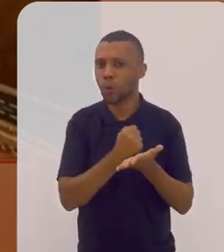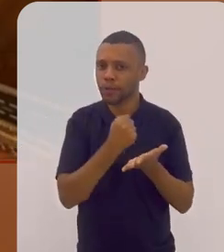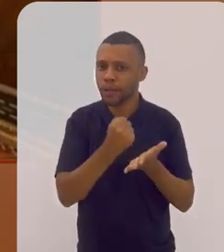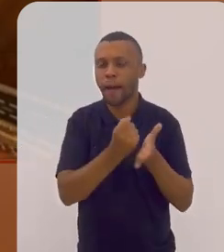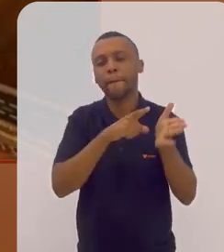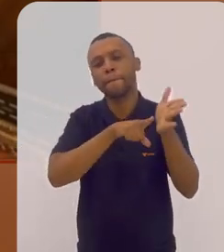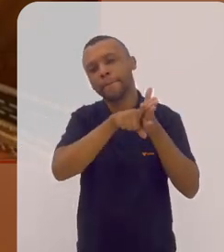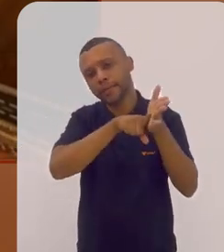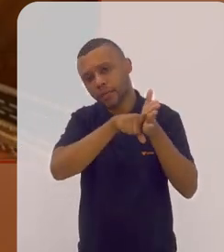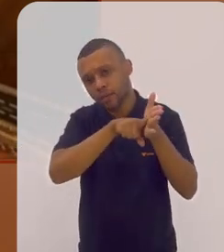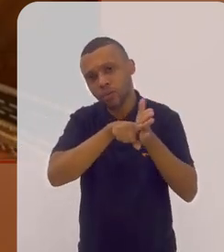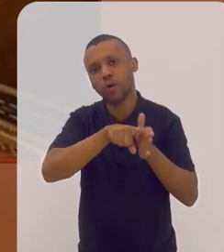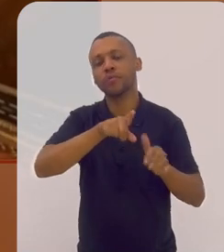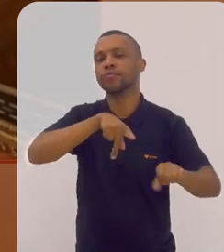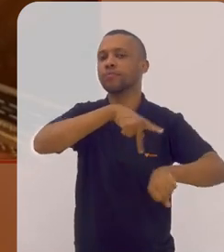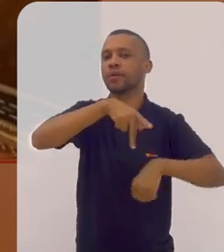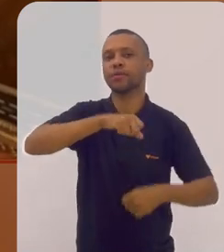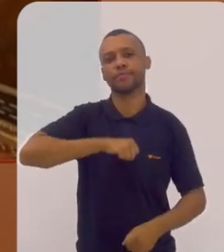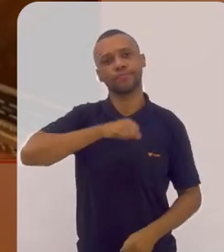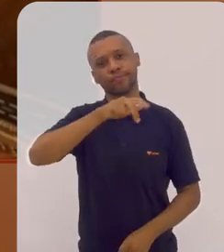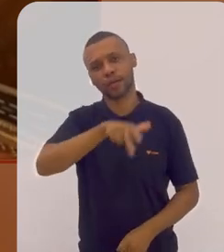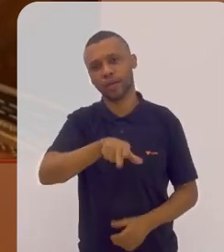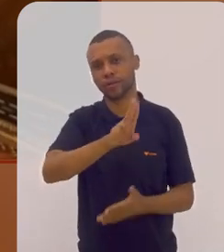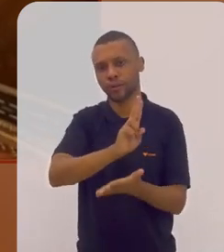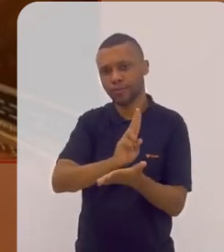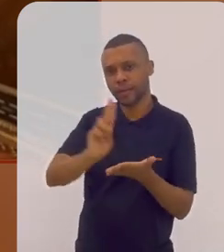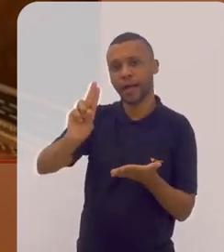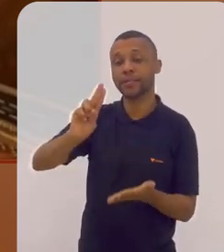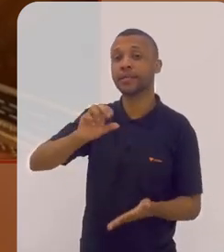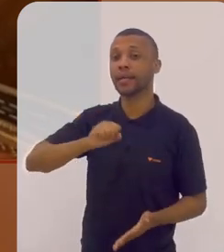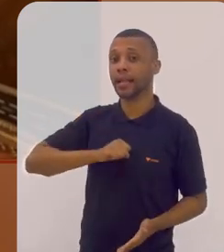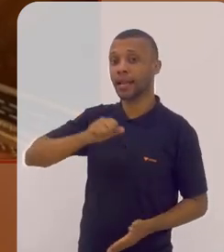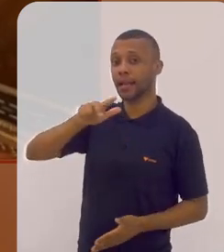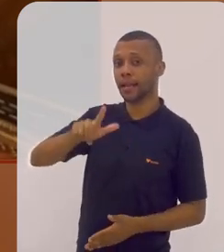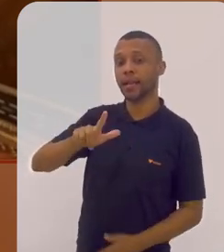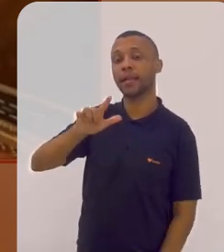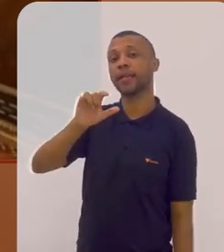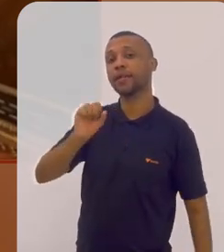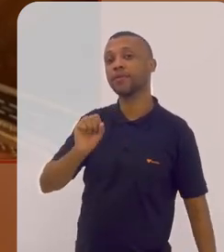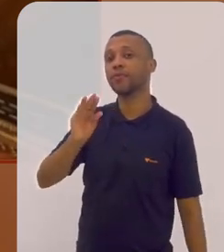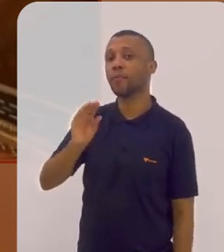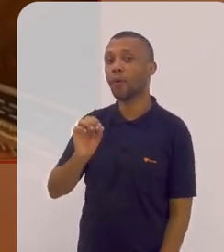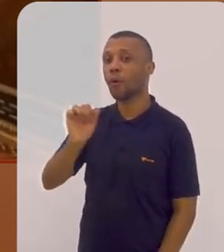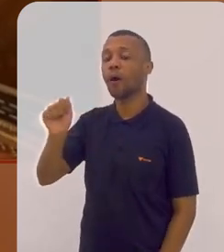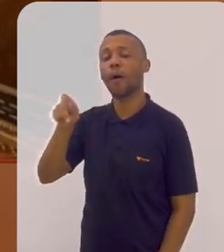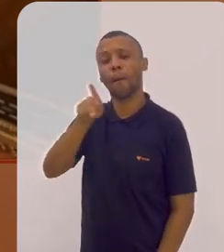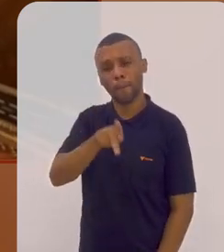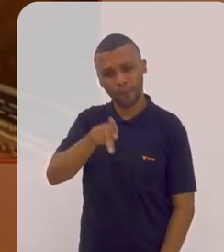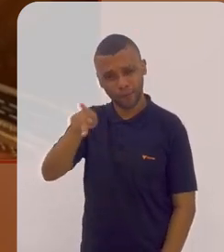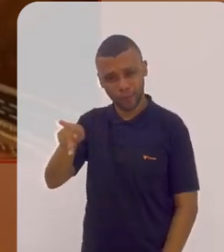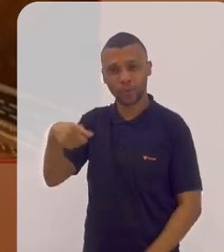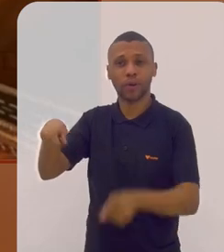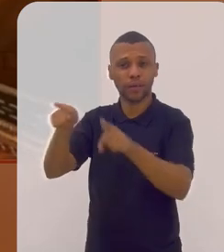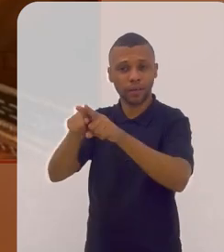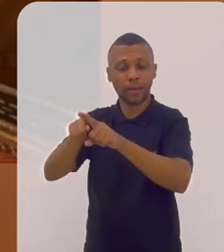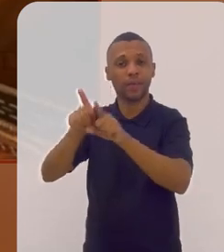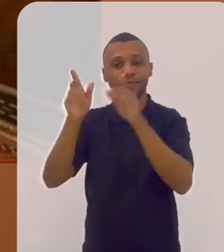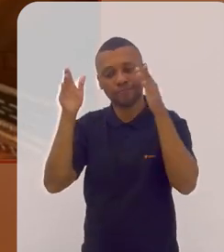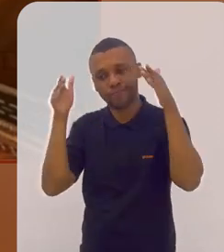pesquisadores em Portugal grandes pesquisadores da Universidade Nova de Lisboa principalmente David Kramer, que é um professor